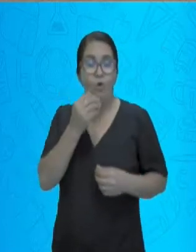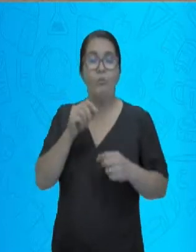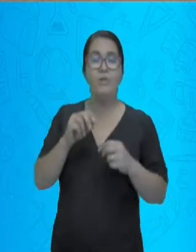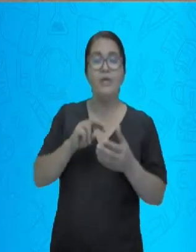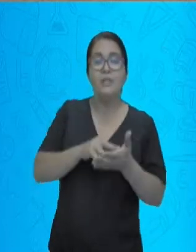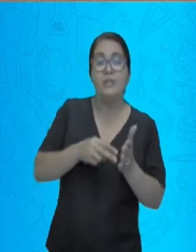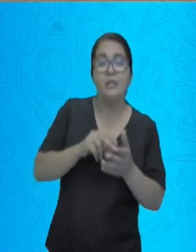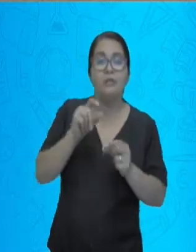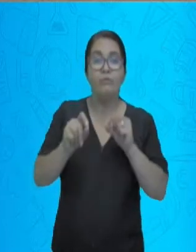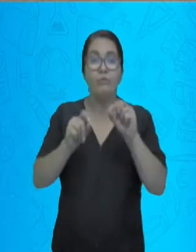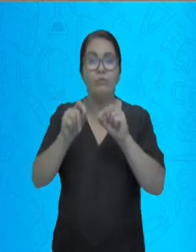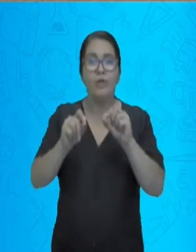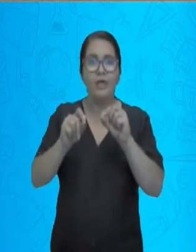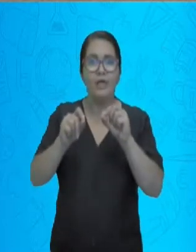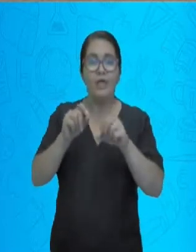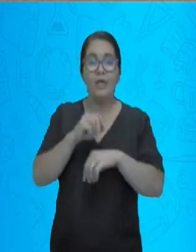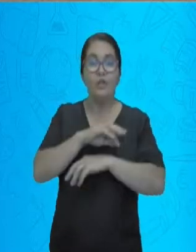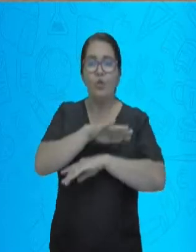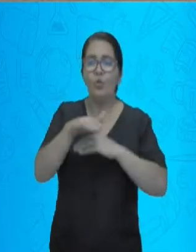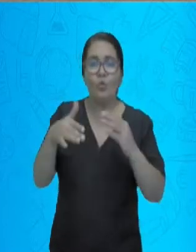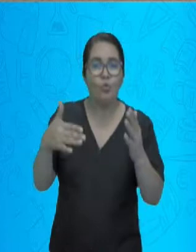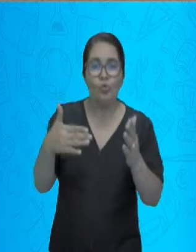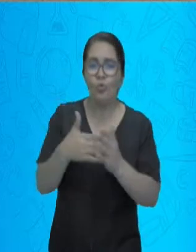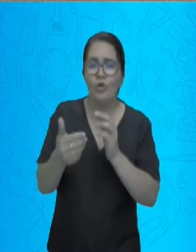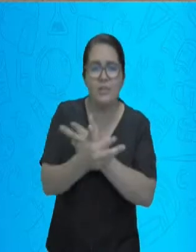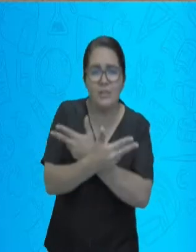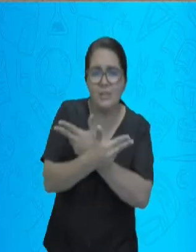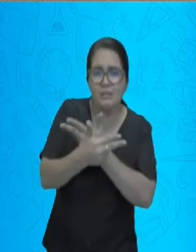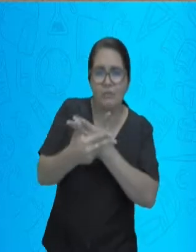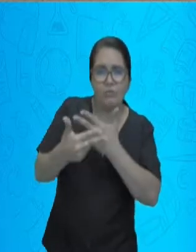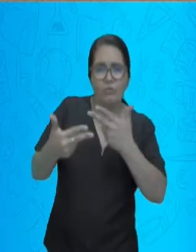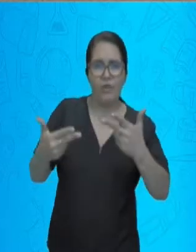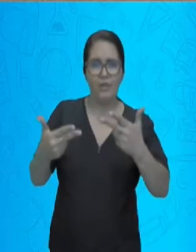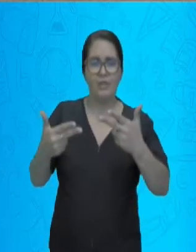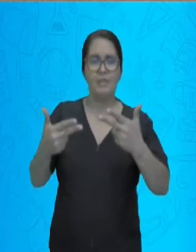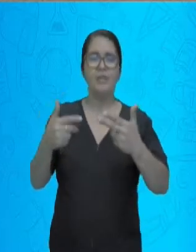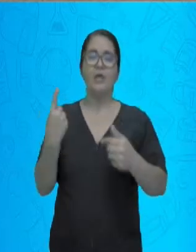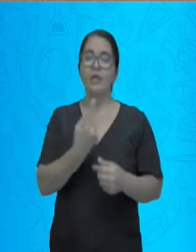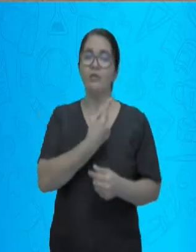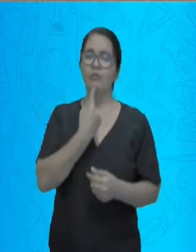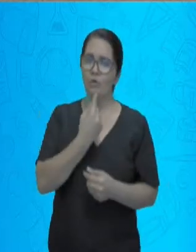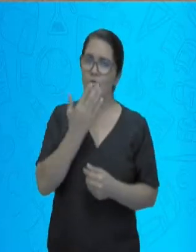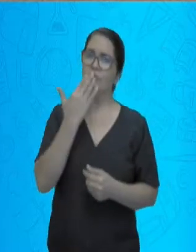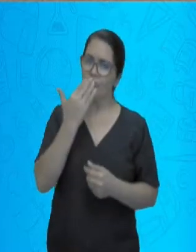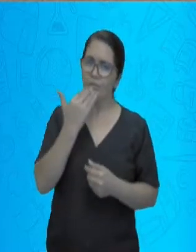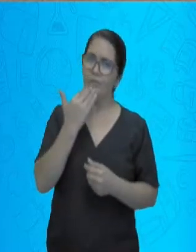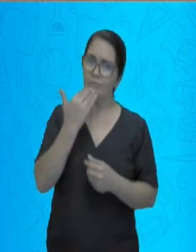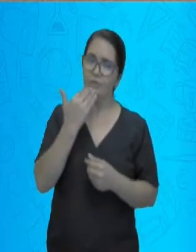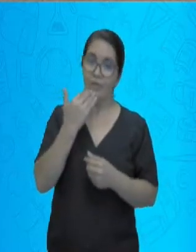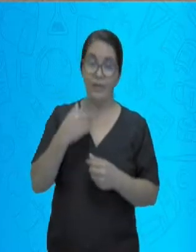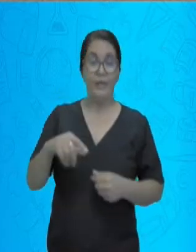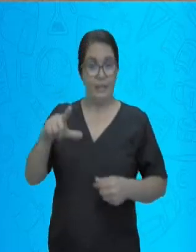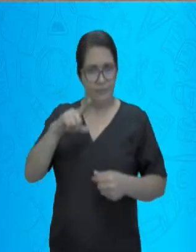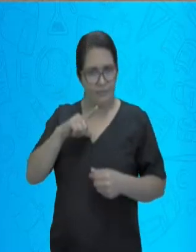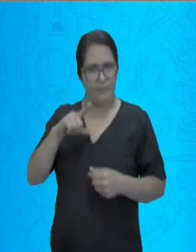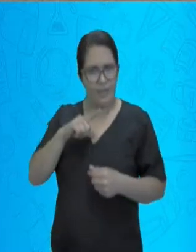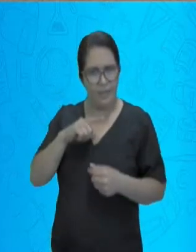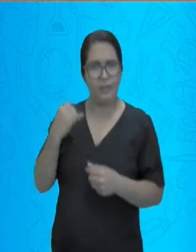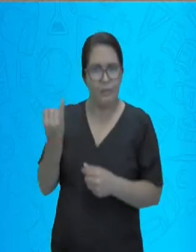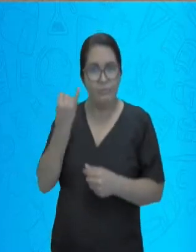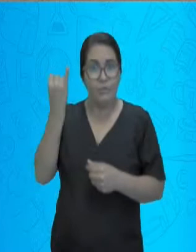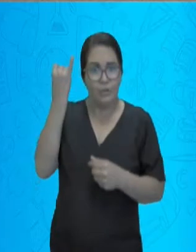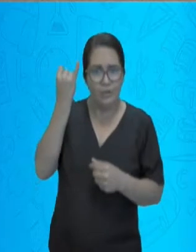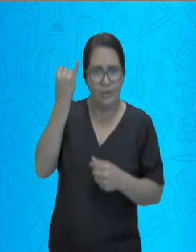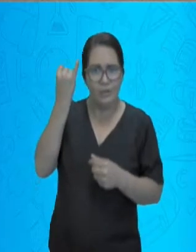falamos que nós precisamos ter alguns tipos de vitaminas, que nós precisamos ter alguns